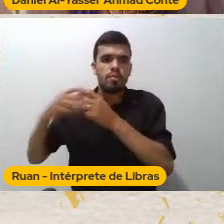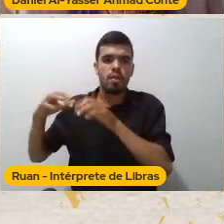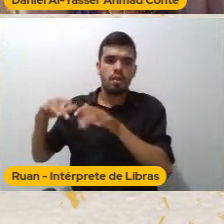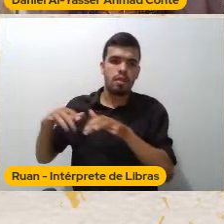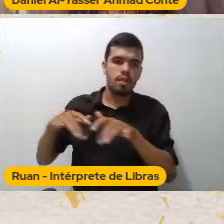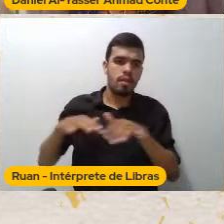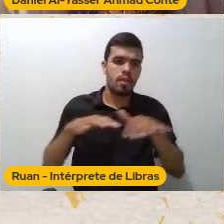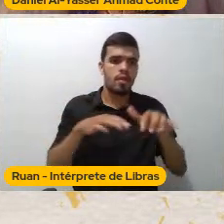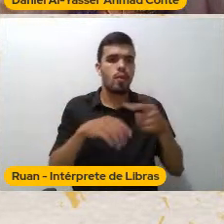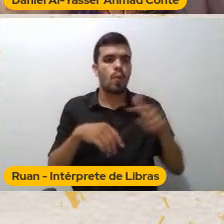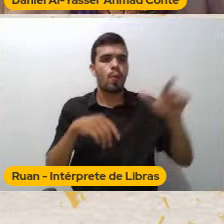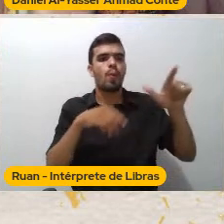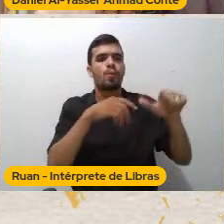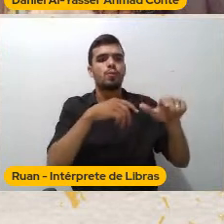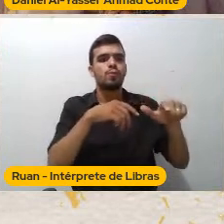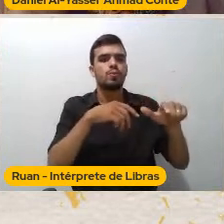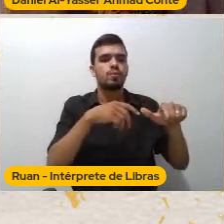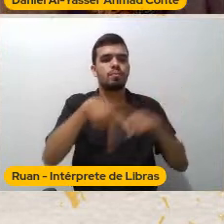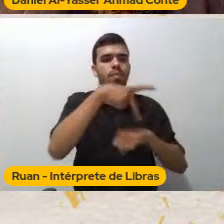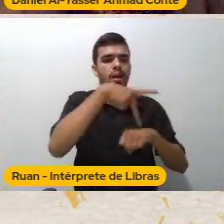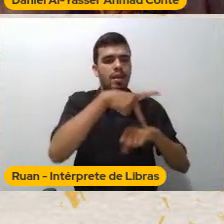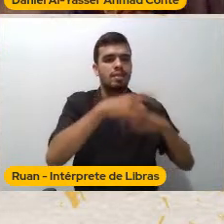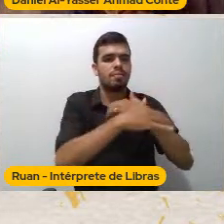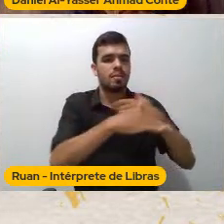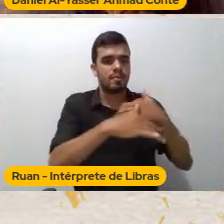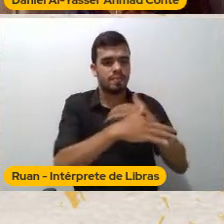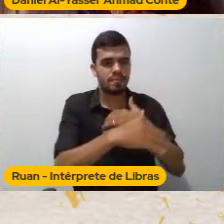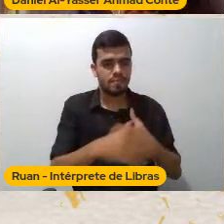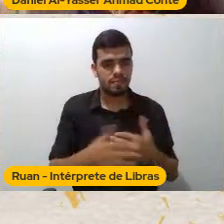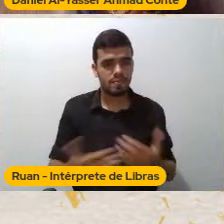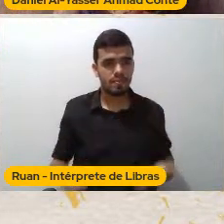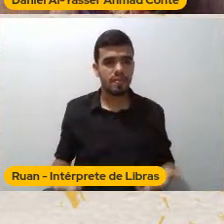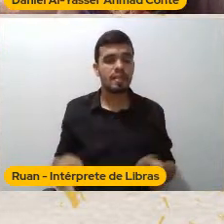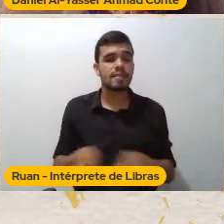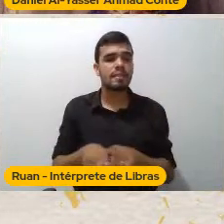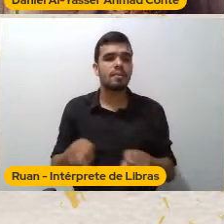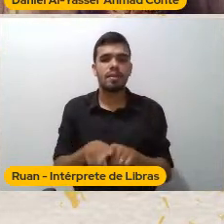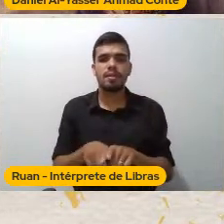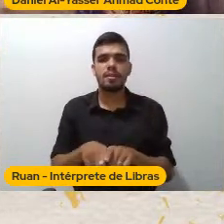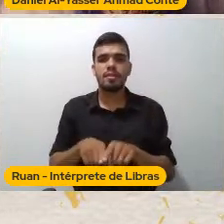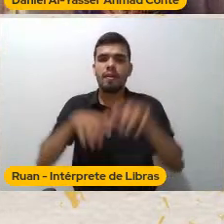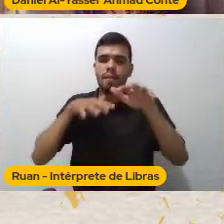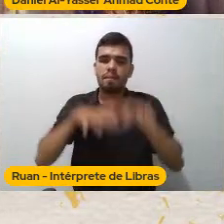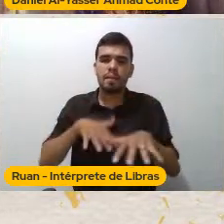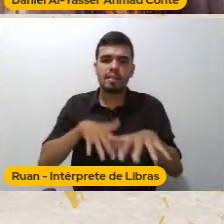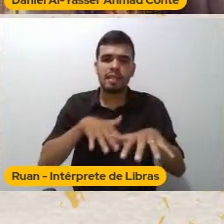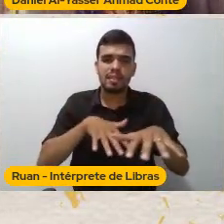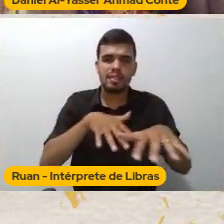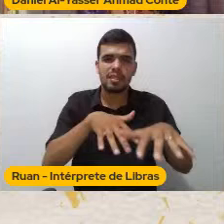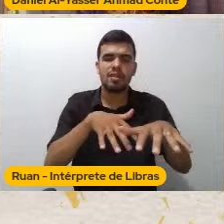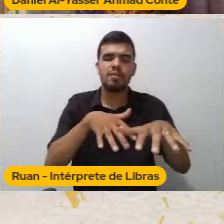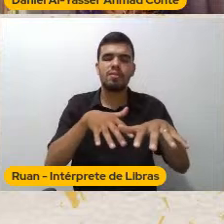perseguições Principalmente as atuais Escondidas Atrás de discursos religiosos São